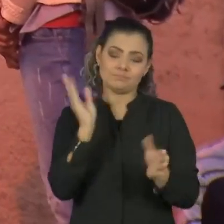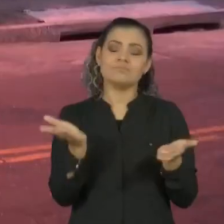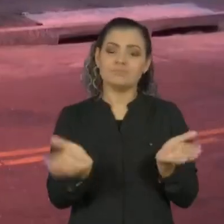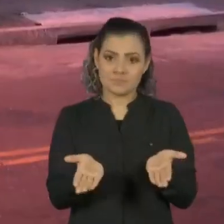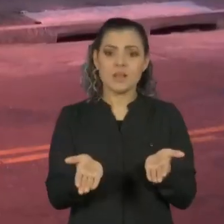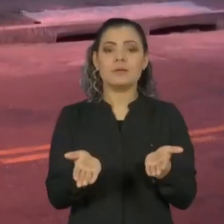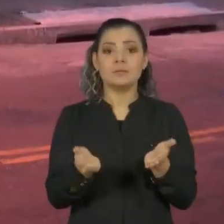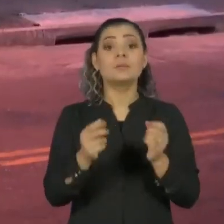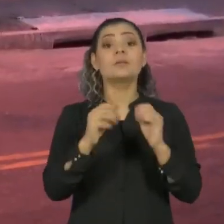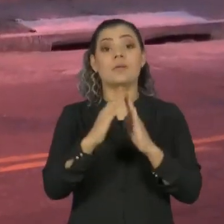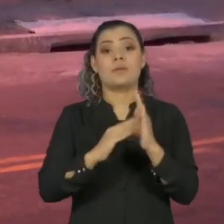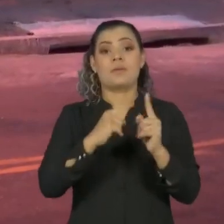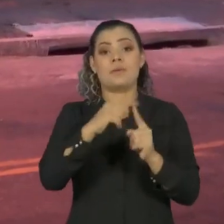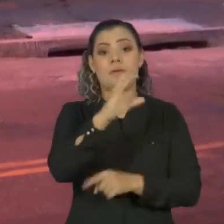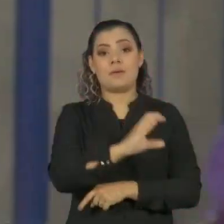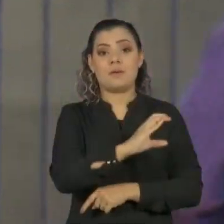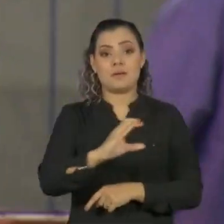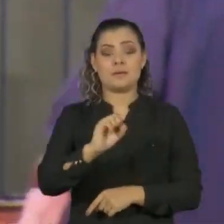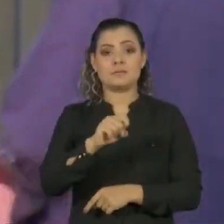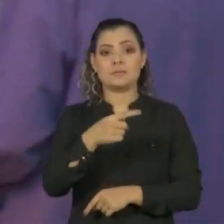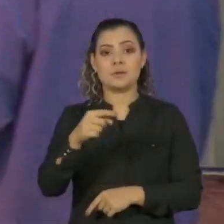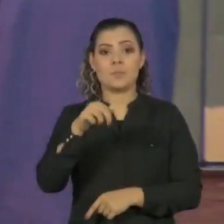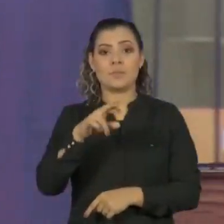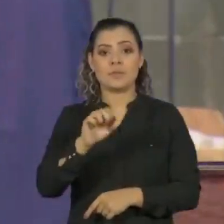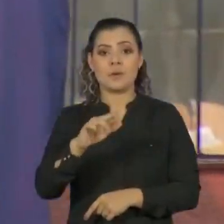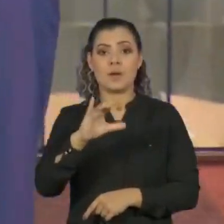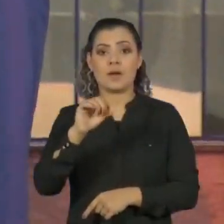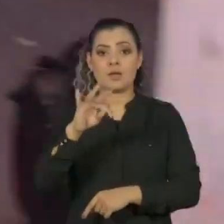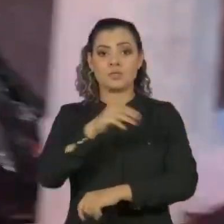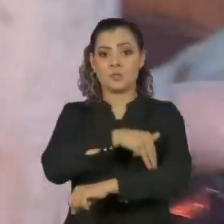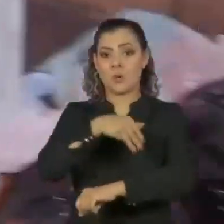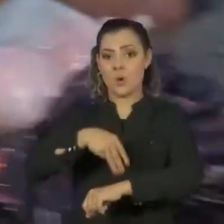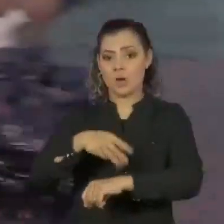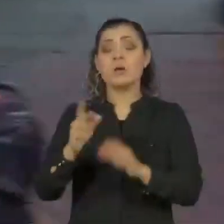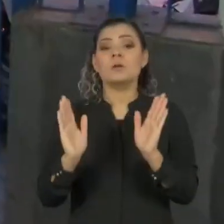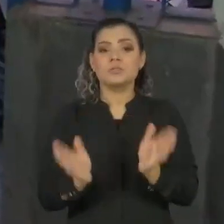porta da paróquia São Miguel Arcanjo, bairro da Amoca, zona leste da capital.